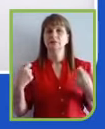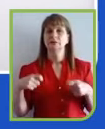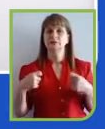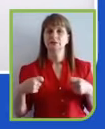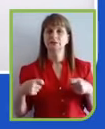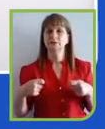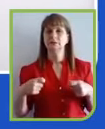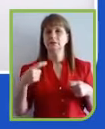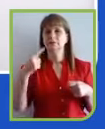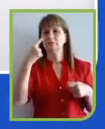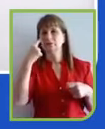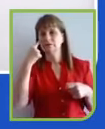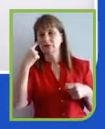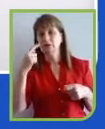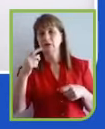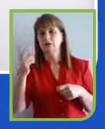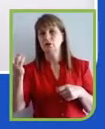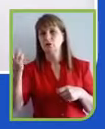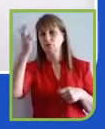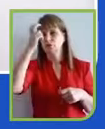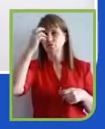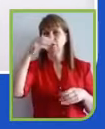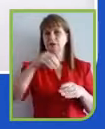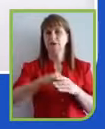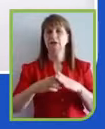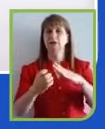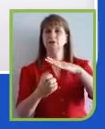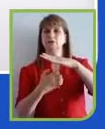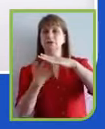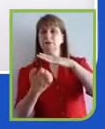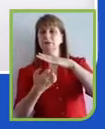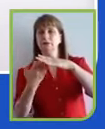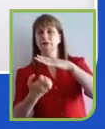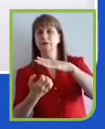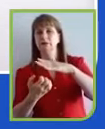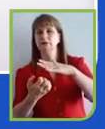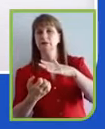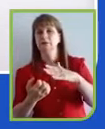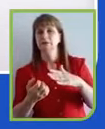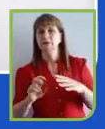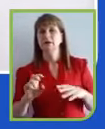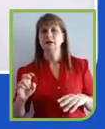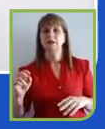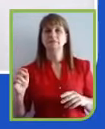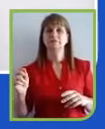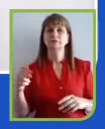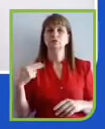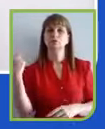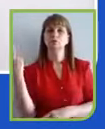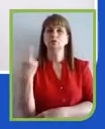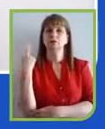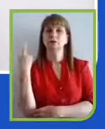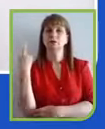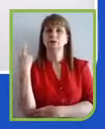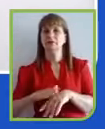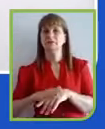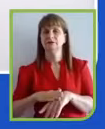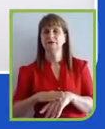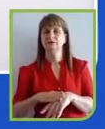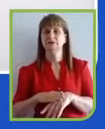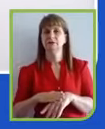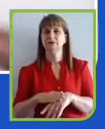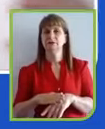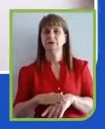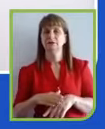seja a cultura das empresas, não dá para fazer de verdade, não dá para fazer pela web. A gente tem que fazer o walk the